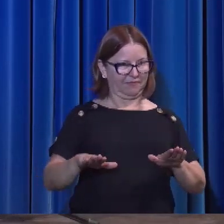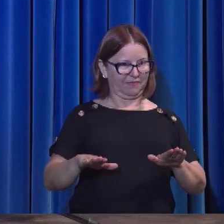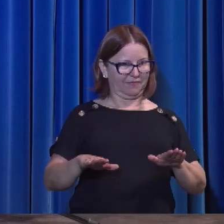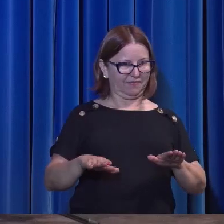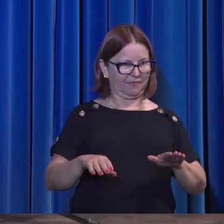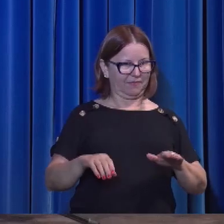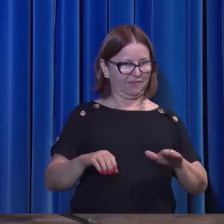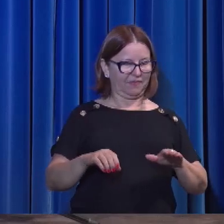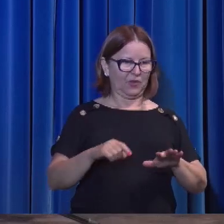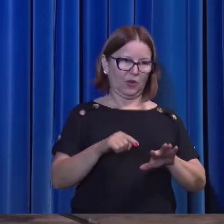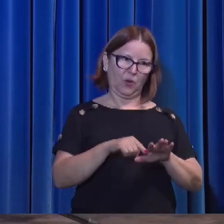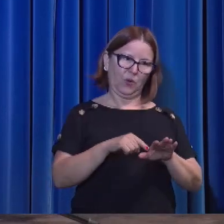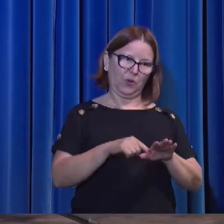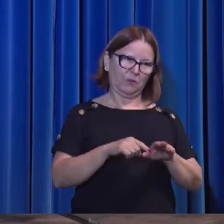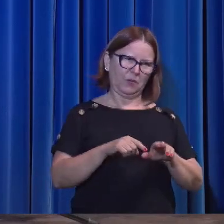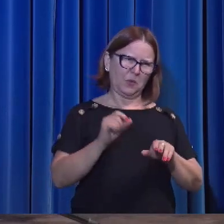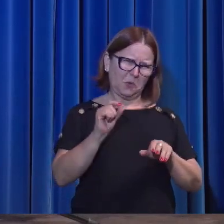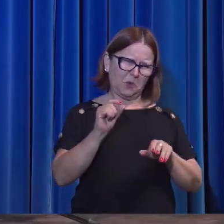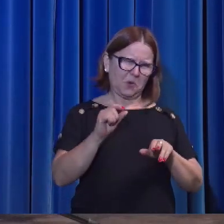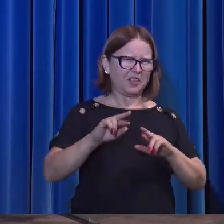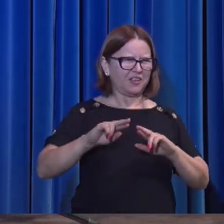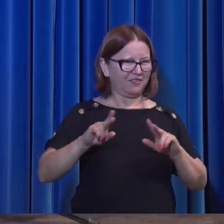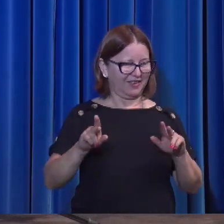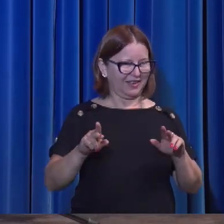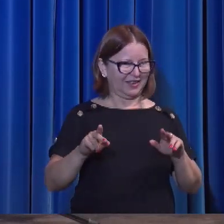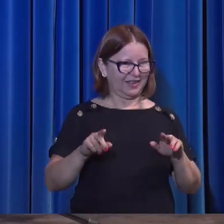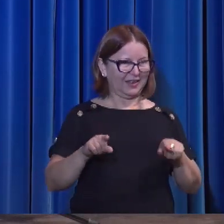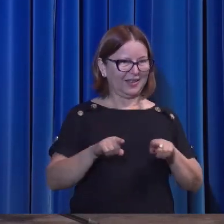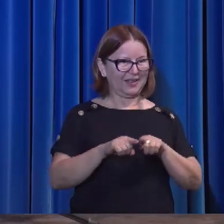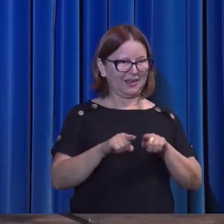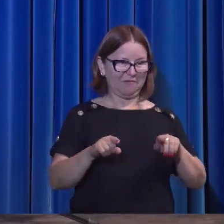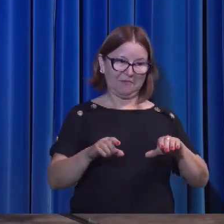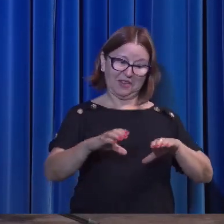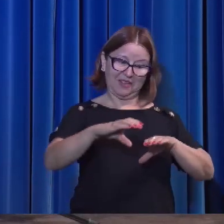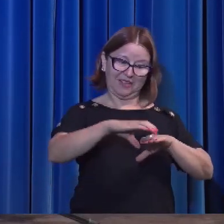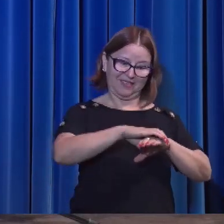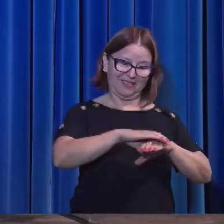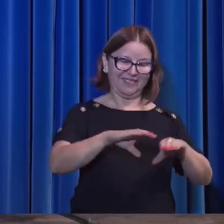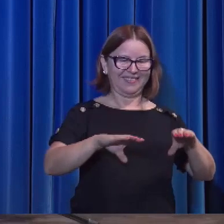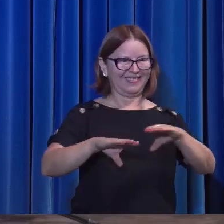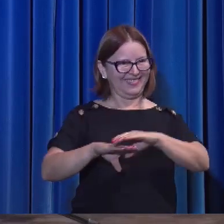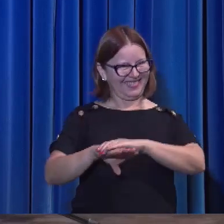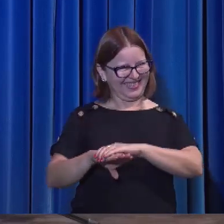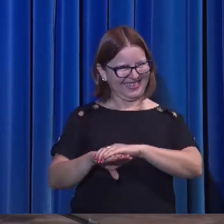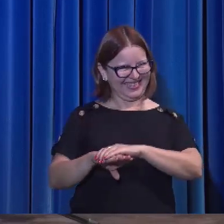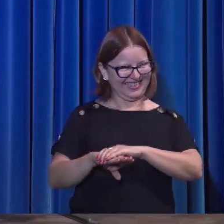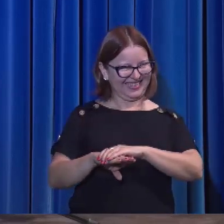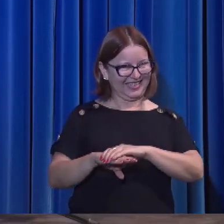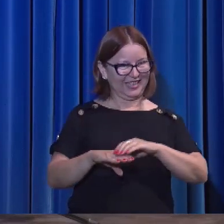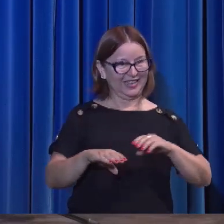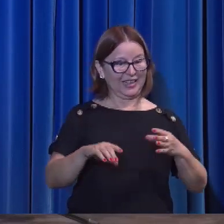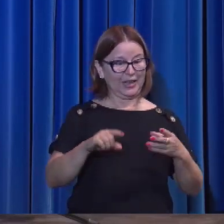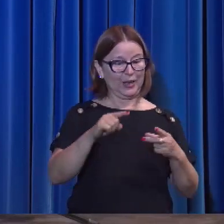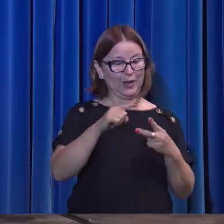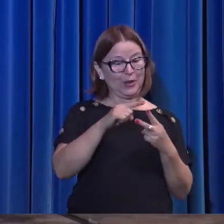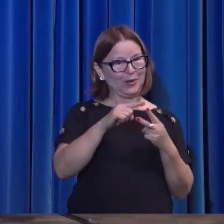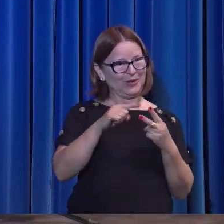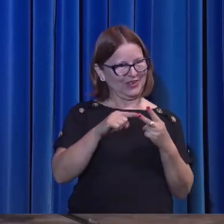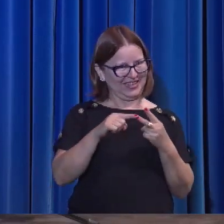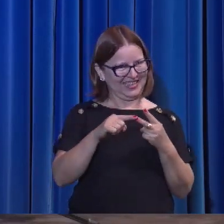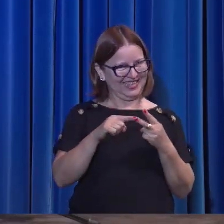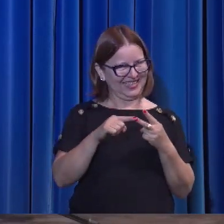pés não são iguais. Às vezes tem um pouquinho de diferença nas formas. Mas aqui é dois iguais.